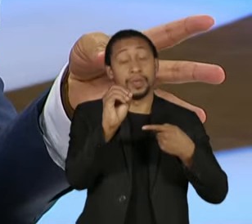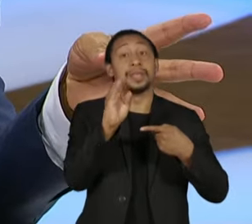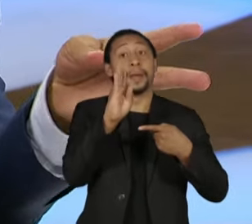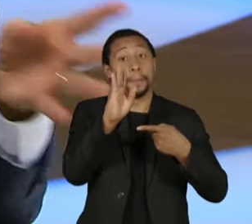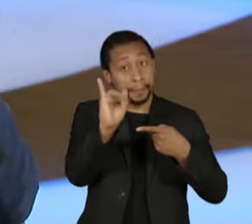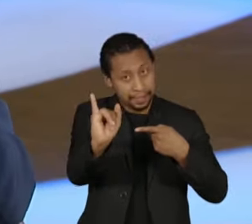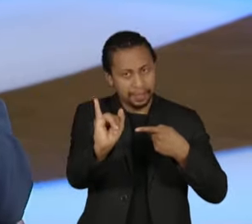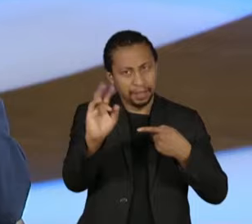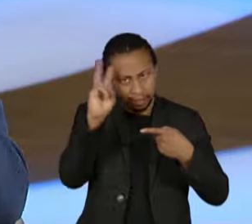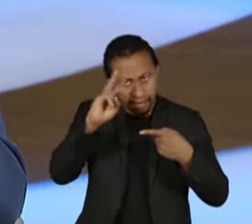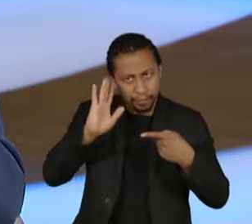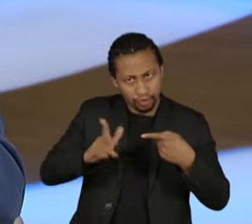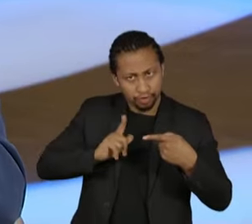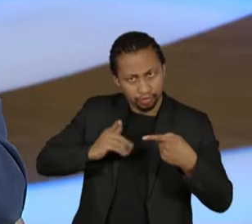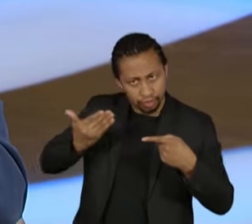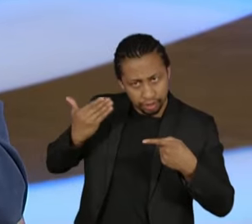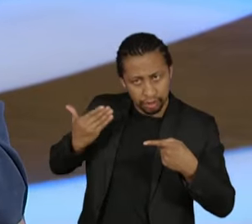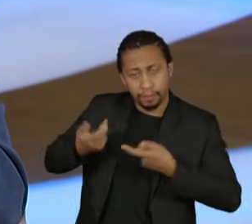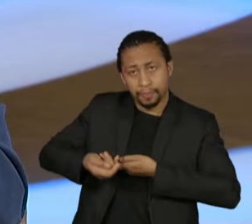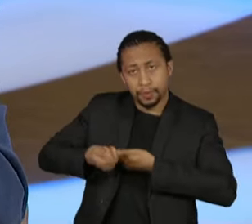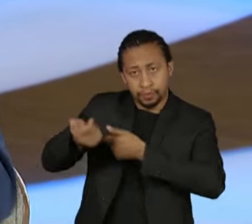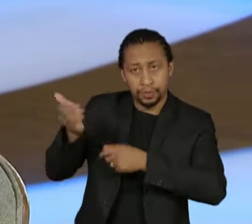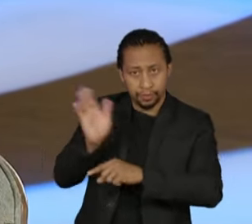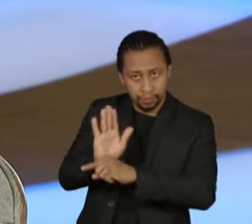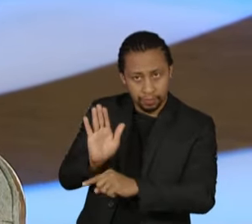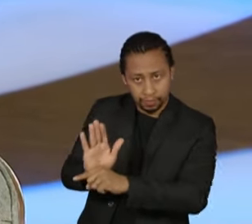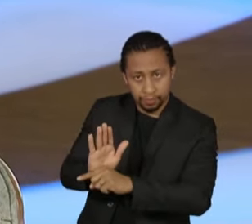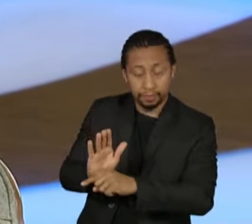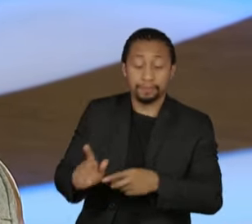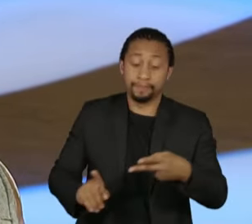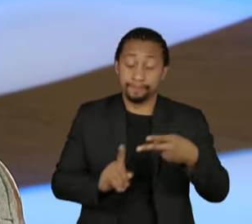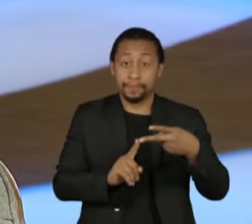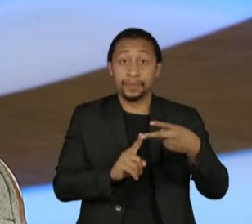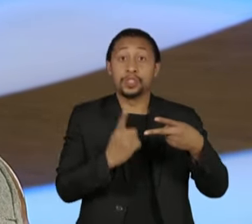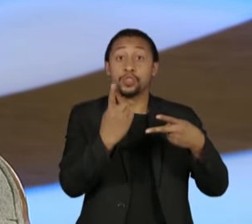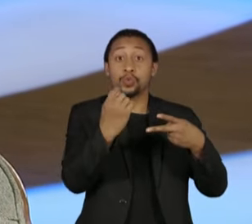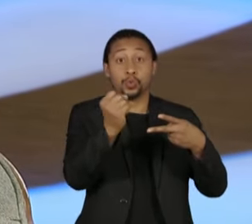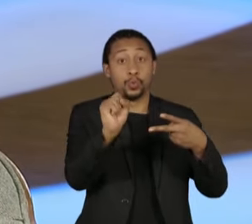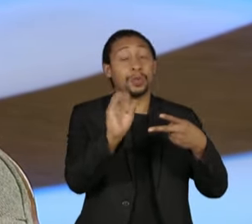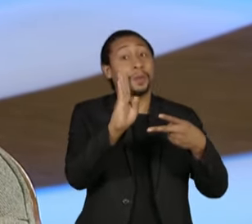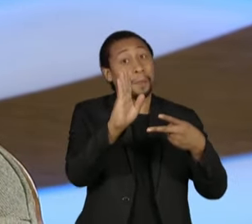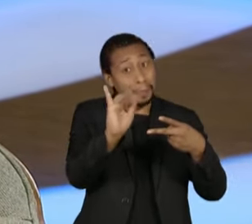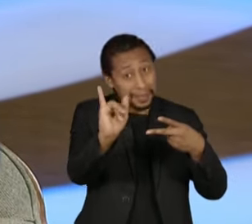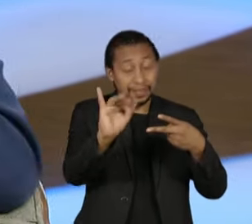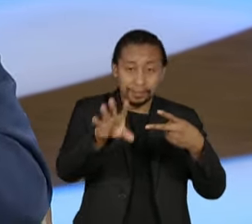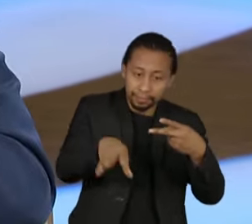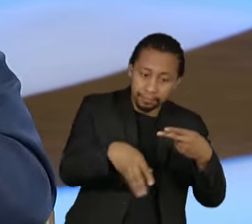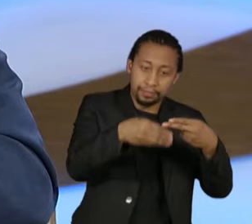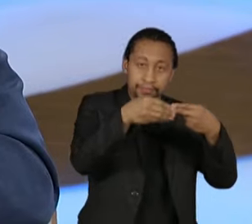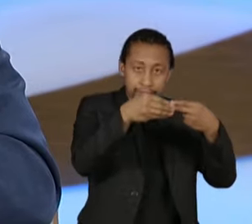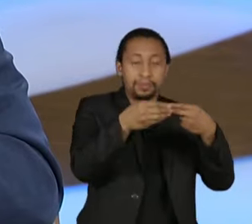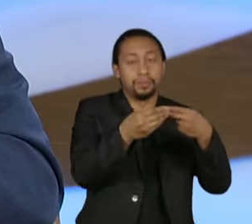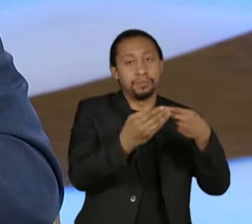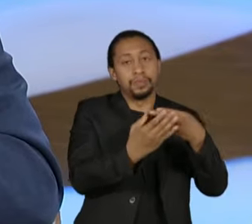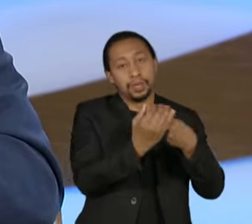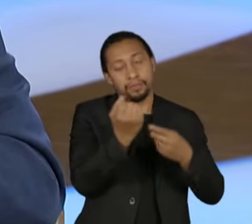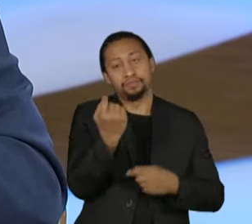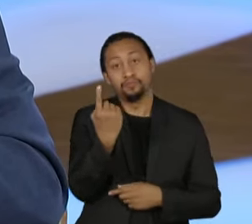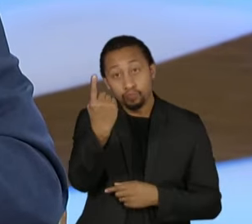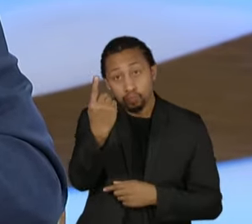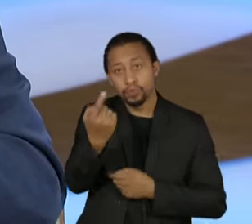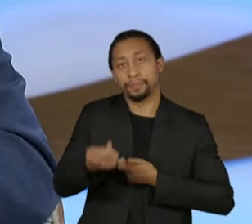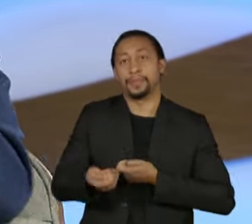600 reais, mais os 18 bilhões para pagar o auxílio por criança, nas